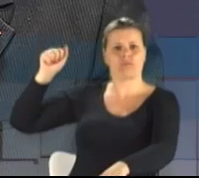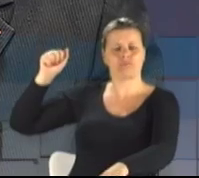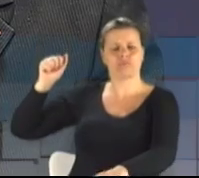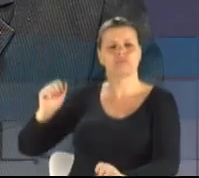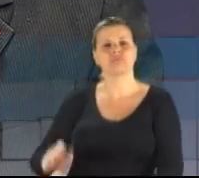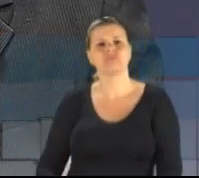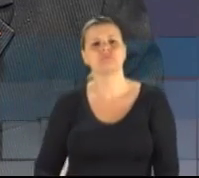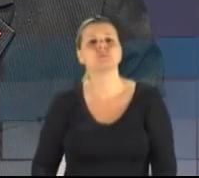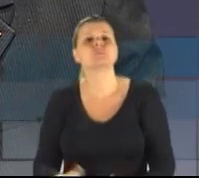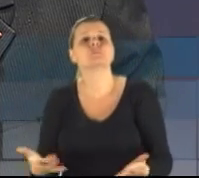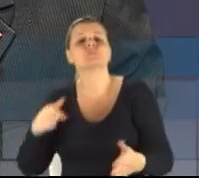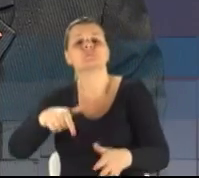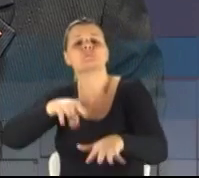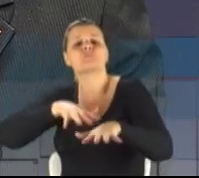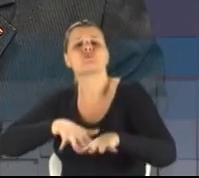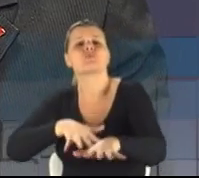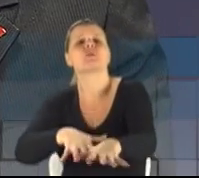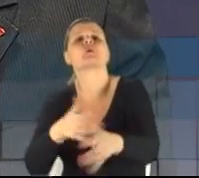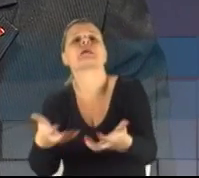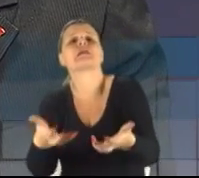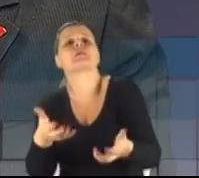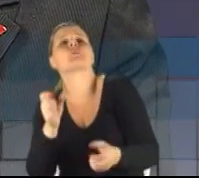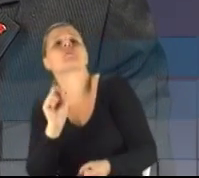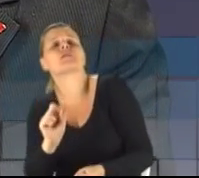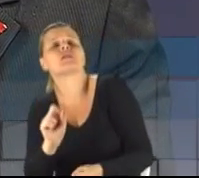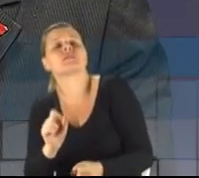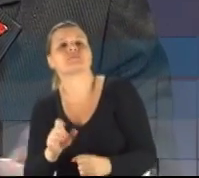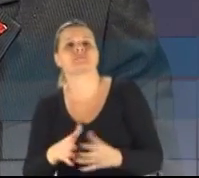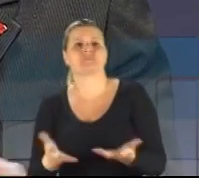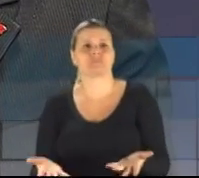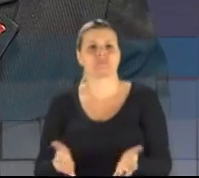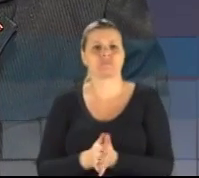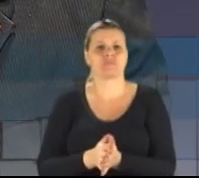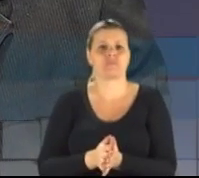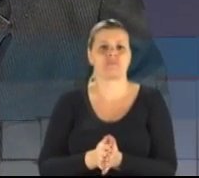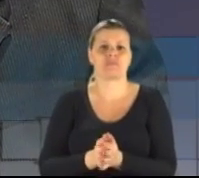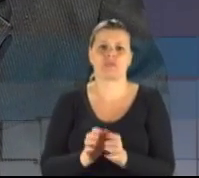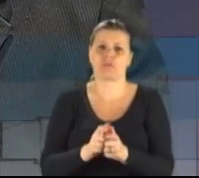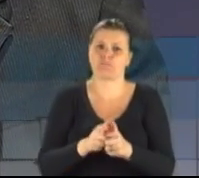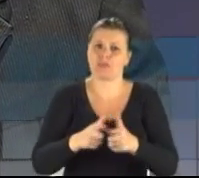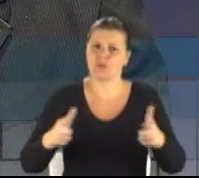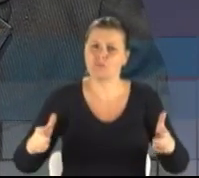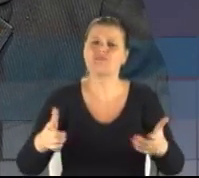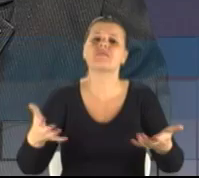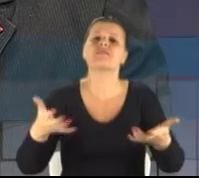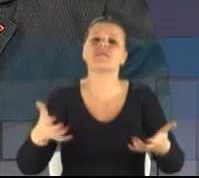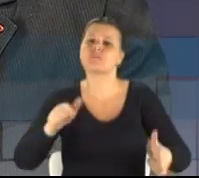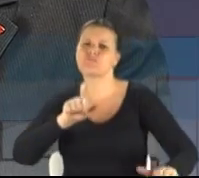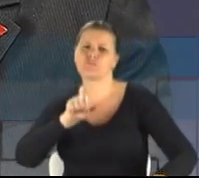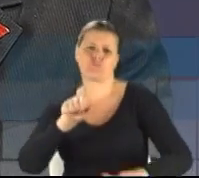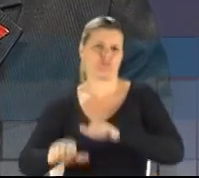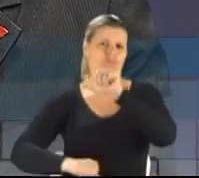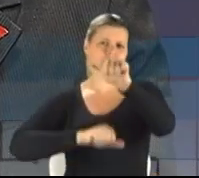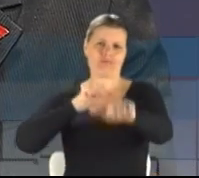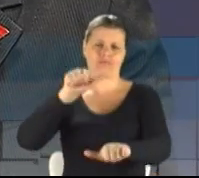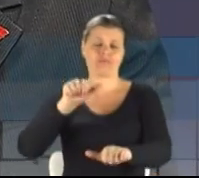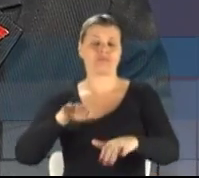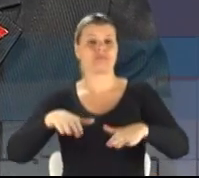O que esses movimentos procuravam? Normalmente, procuravam a mudança. A